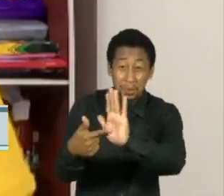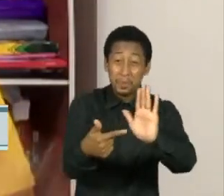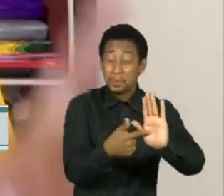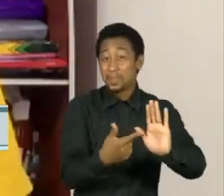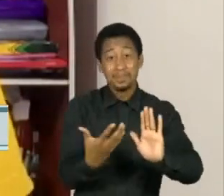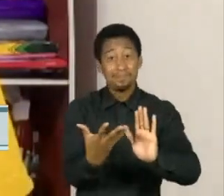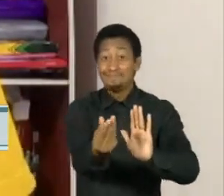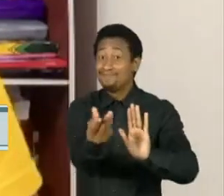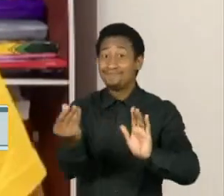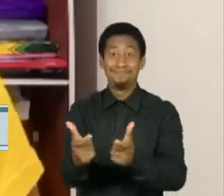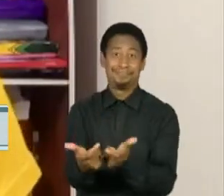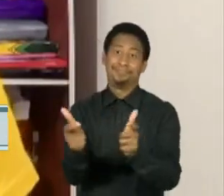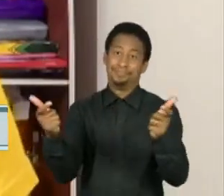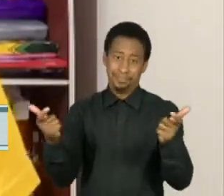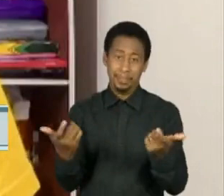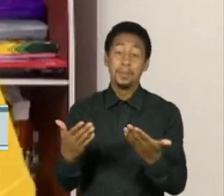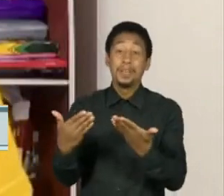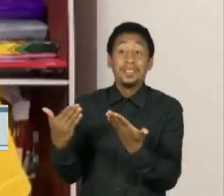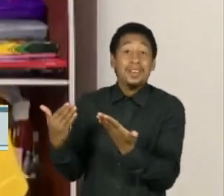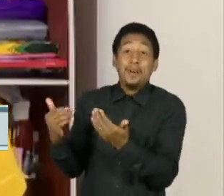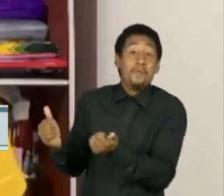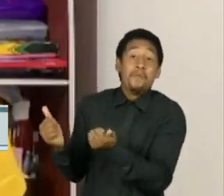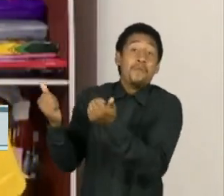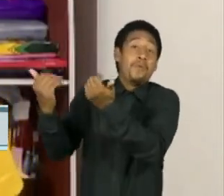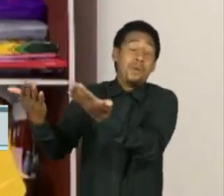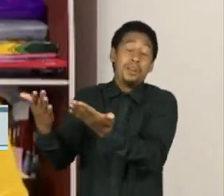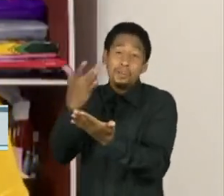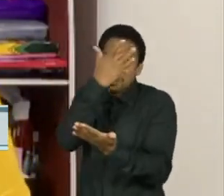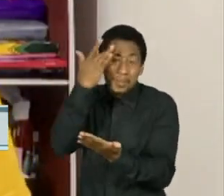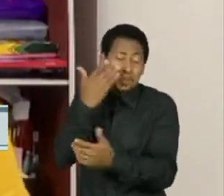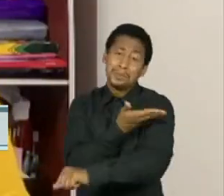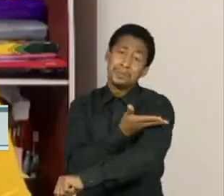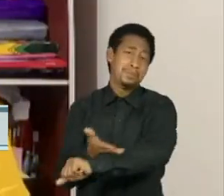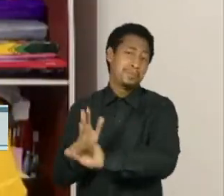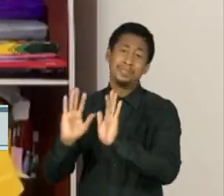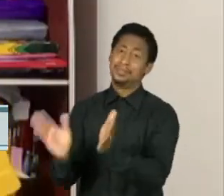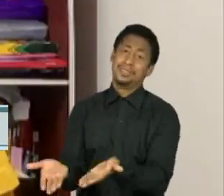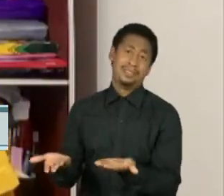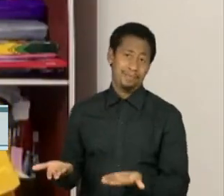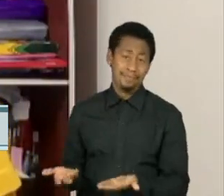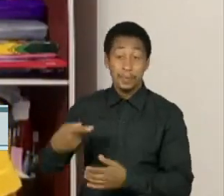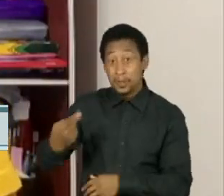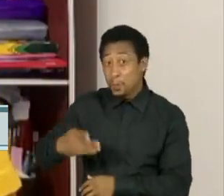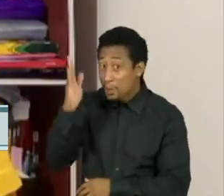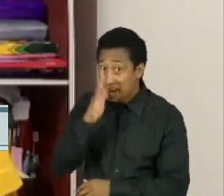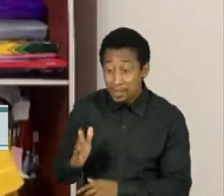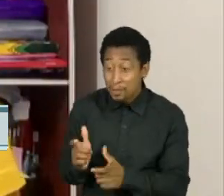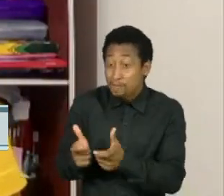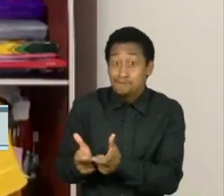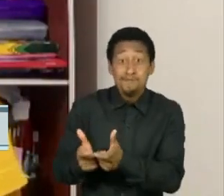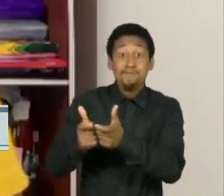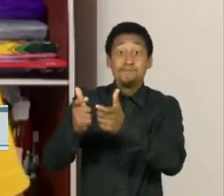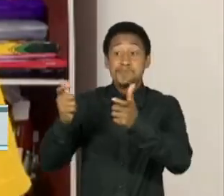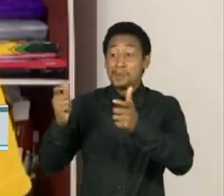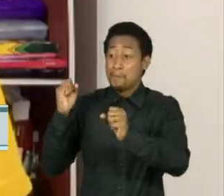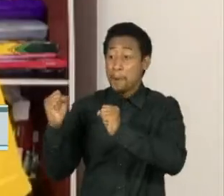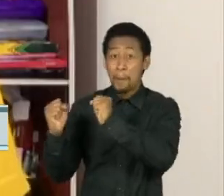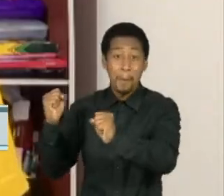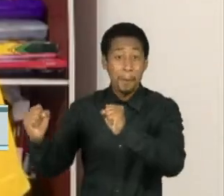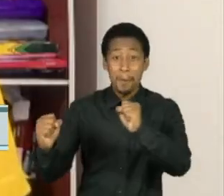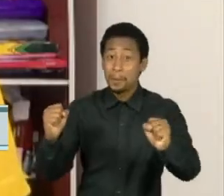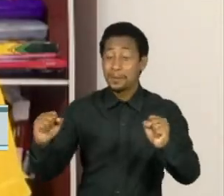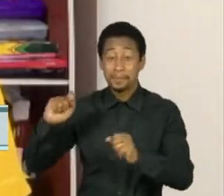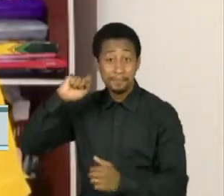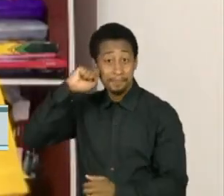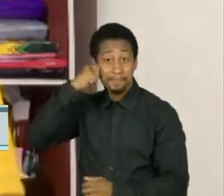viram de perto, fora das telas, a gente já sabia que isso acontecia. O Brasil é um dos países que mais mata os jovens negros. O